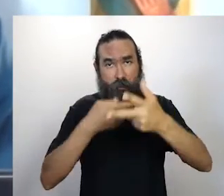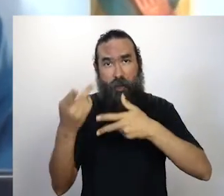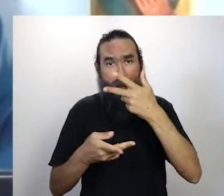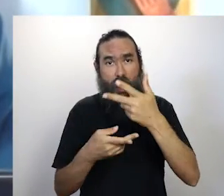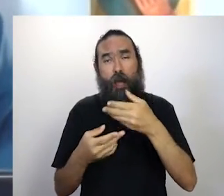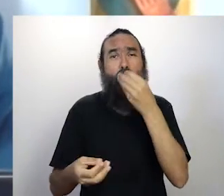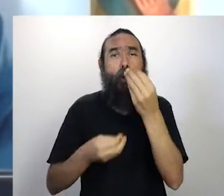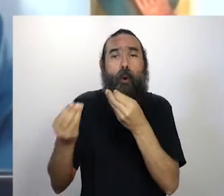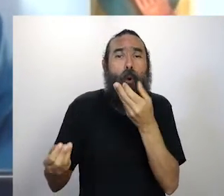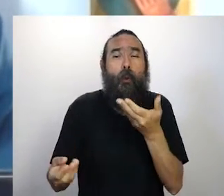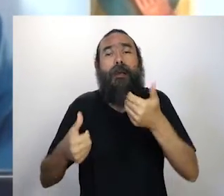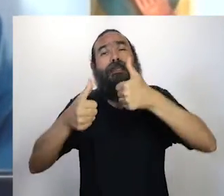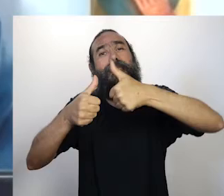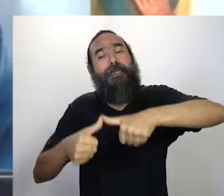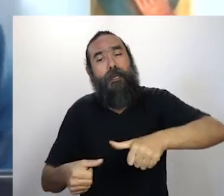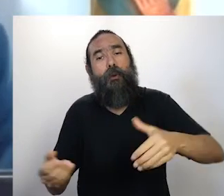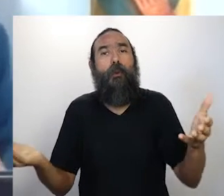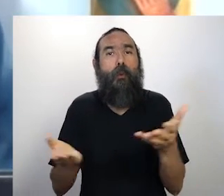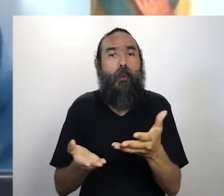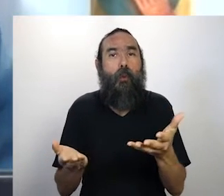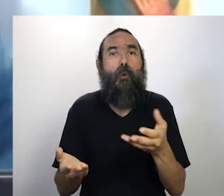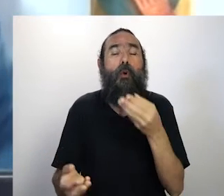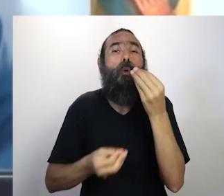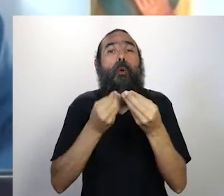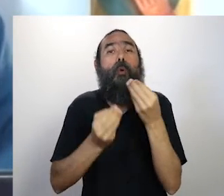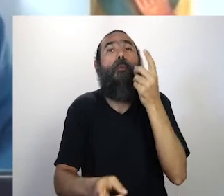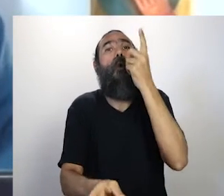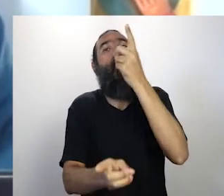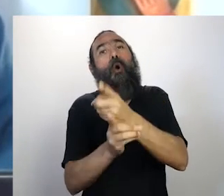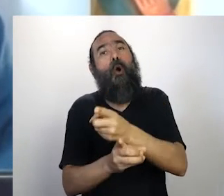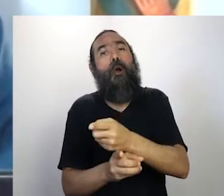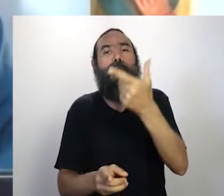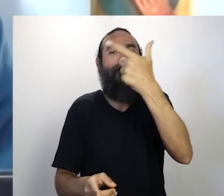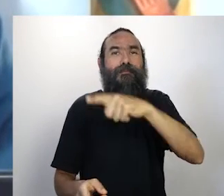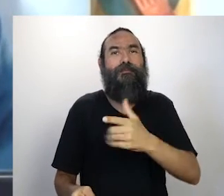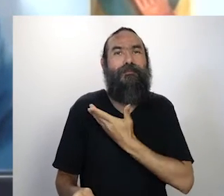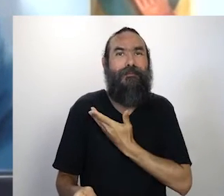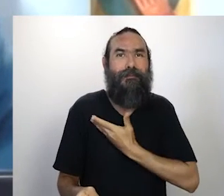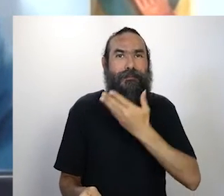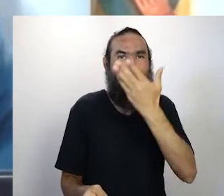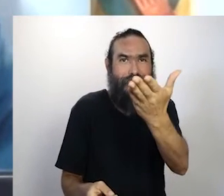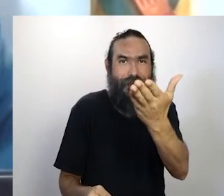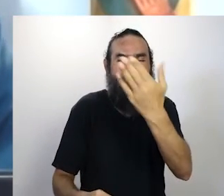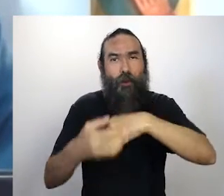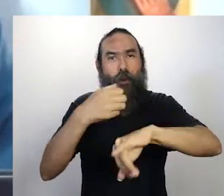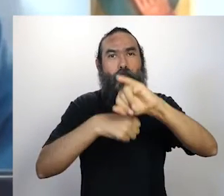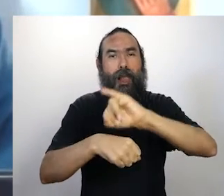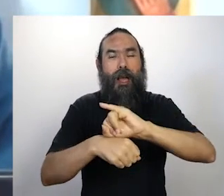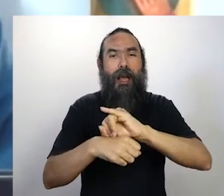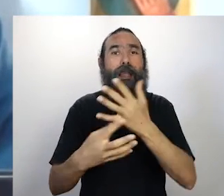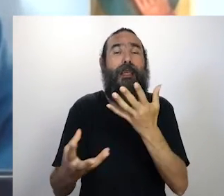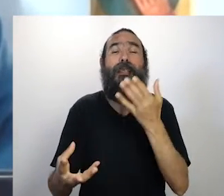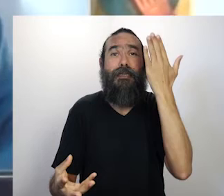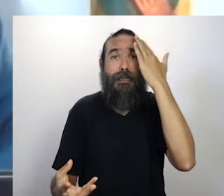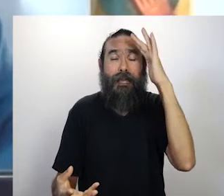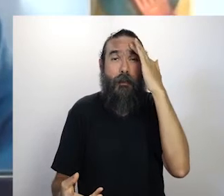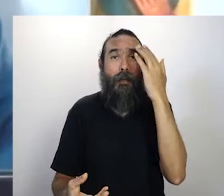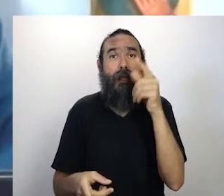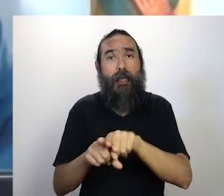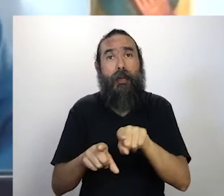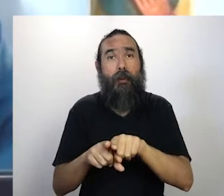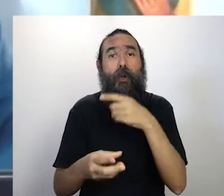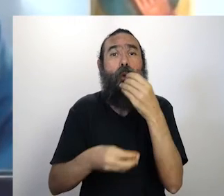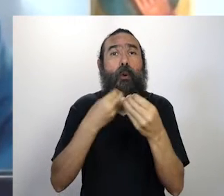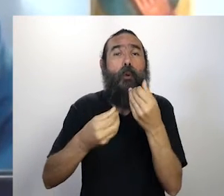estão, né? E a oportunidade de rever os amigos e saber também como está sendo esse processo todo no